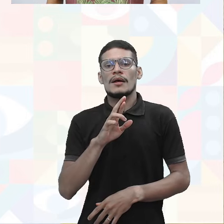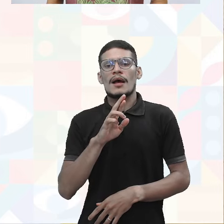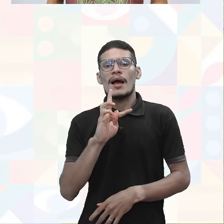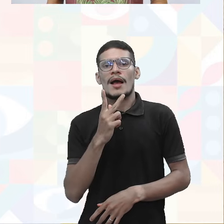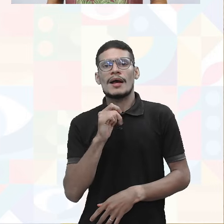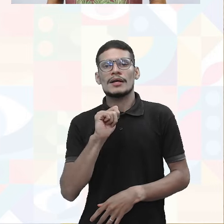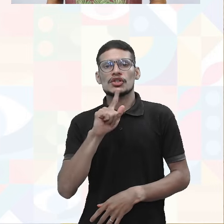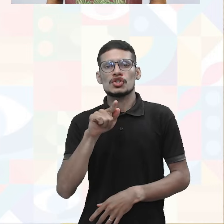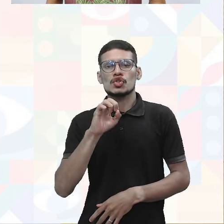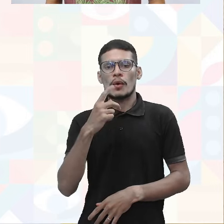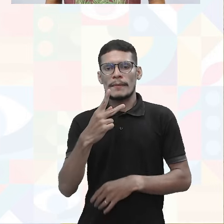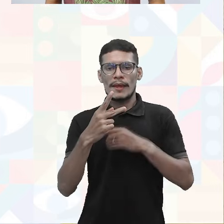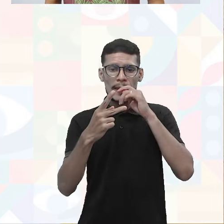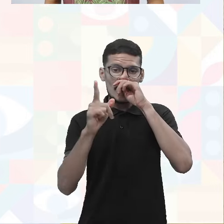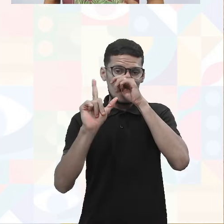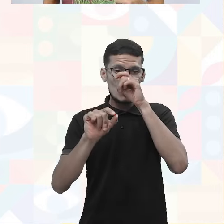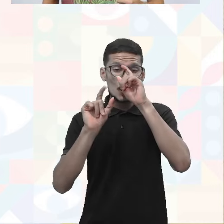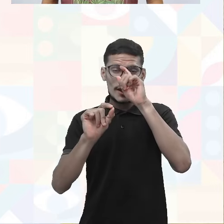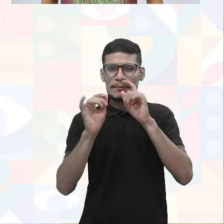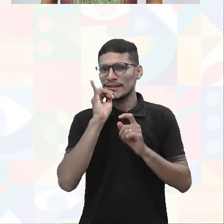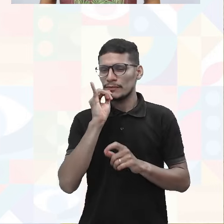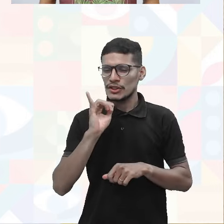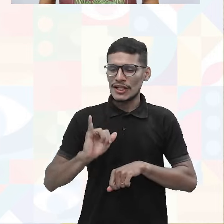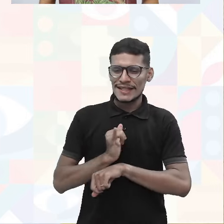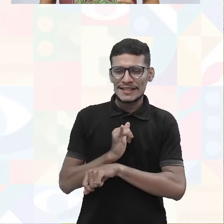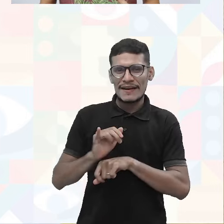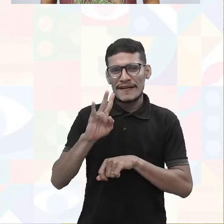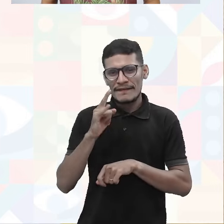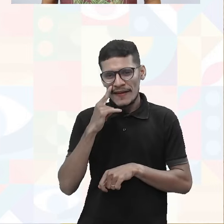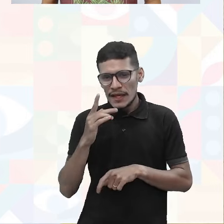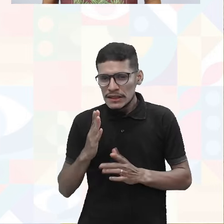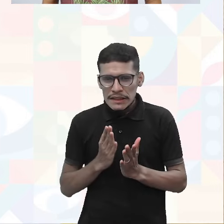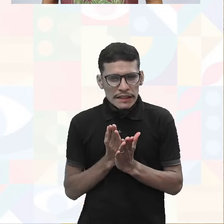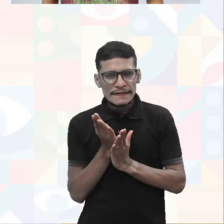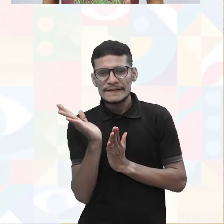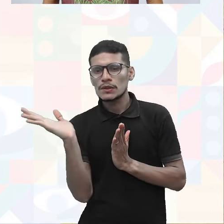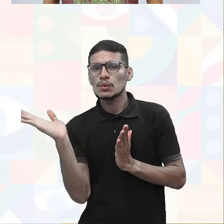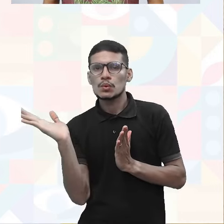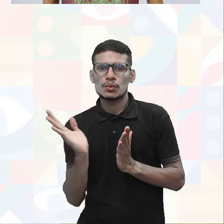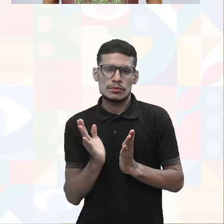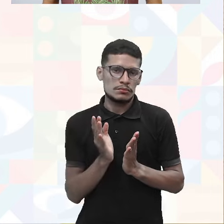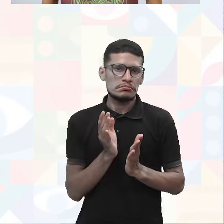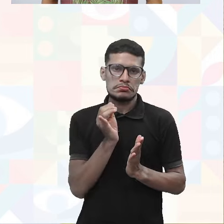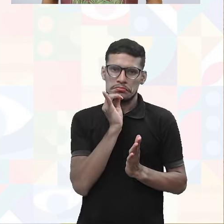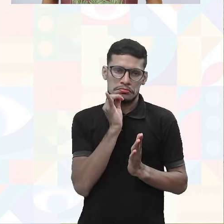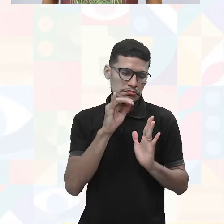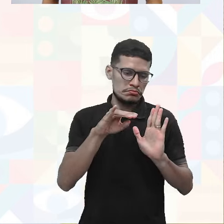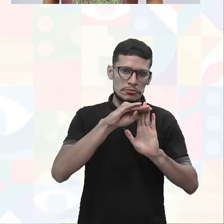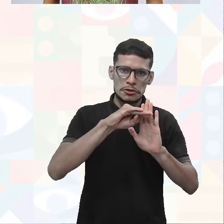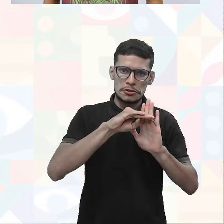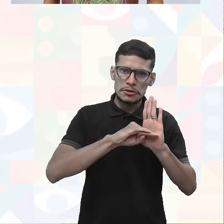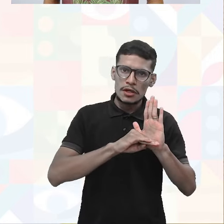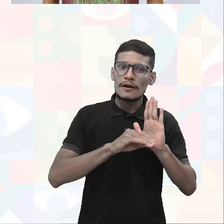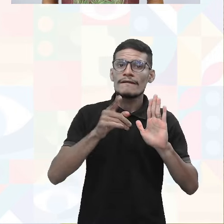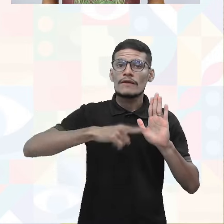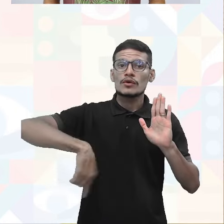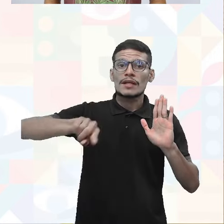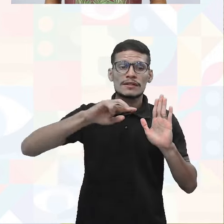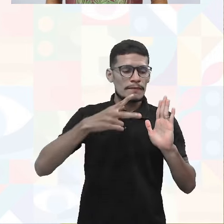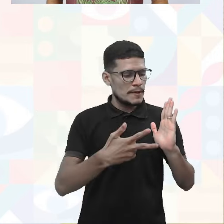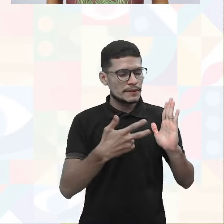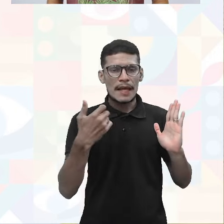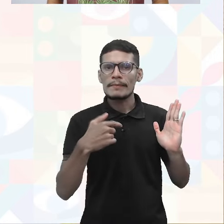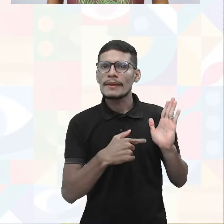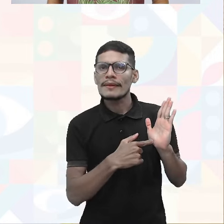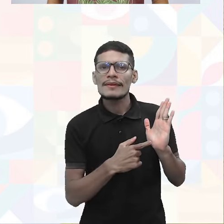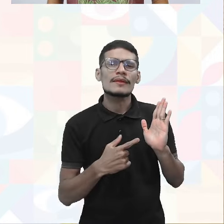observar o quê? É uma de desvio de projetos, componentes, procedimentos e ações. Como vocês estão vendo, uma coisa